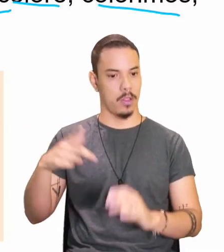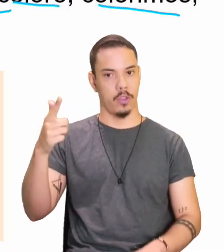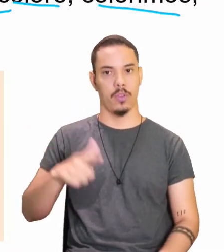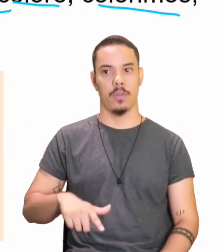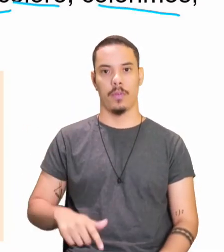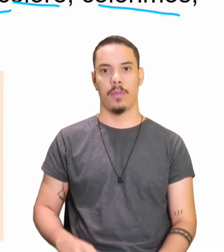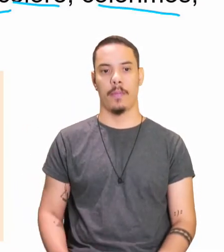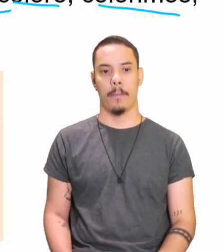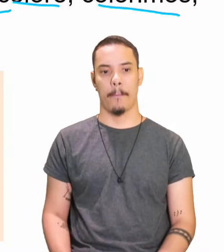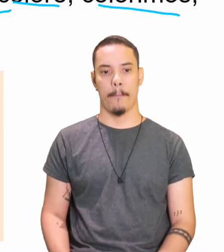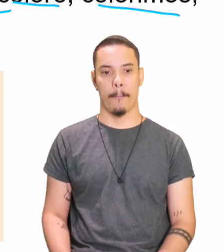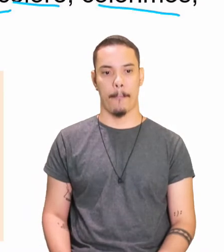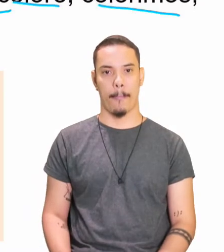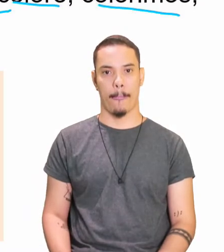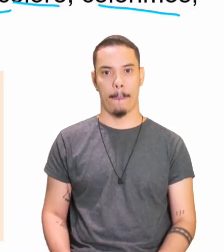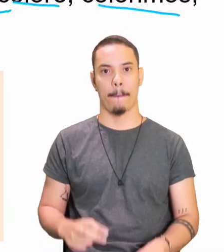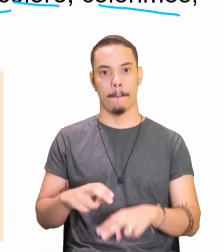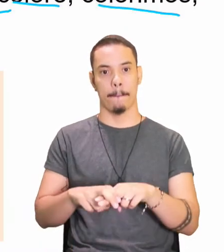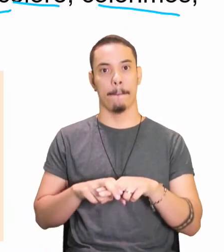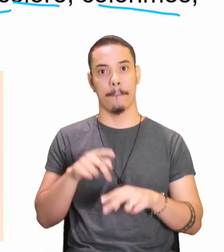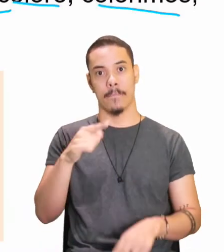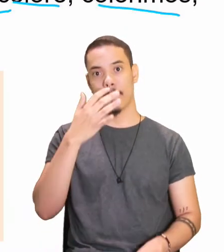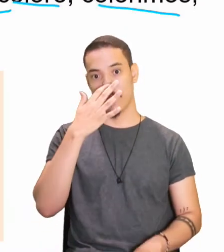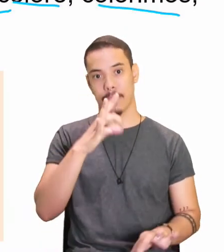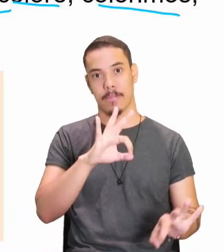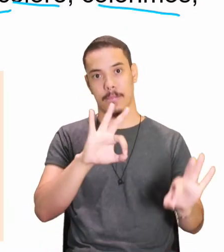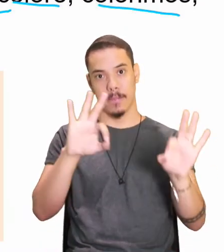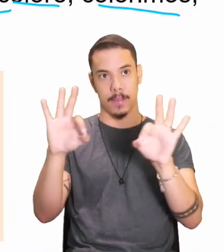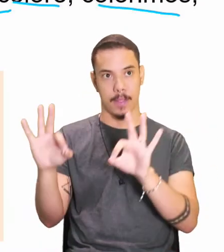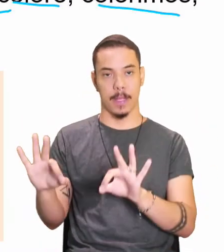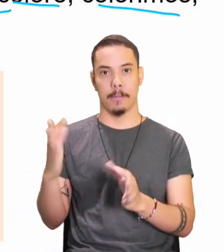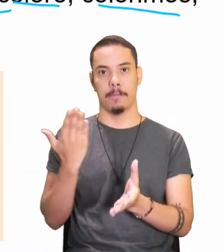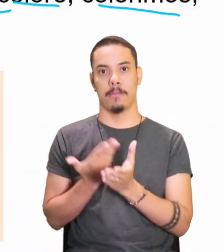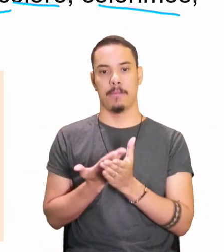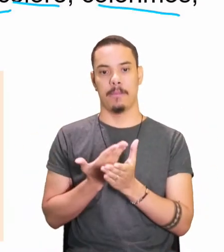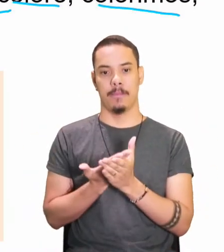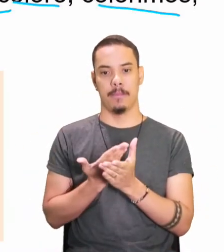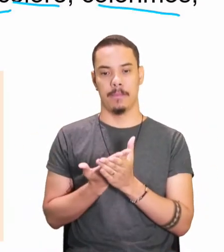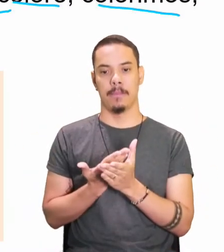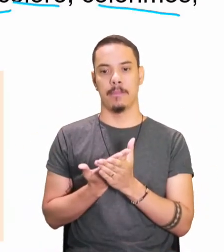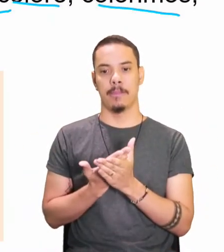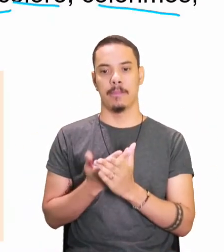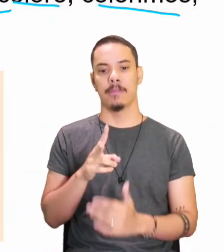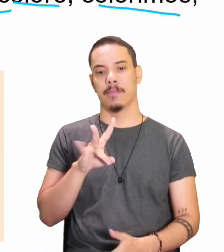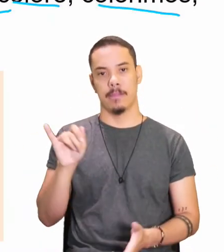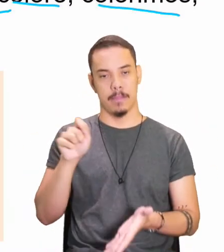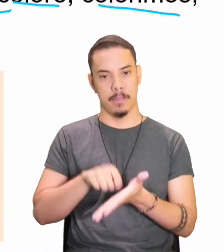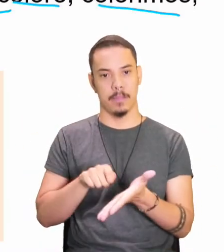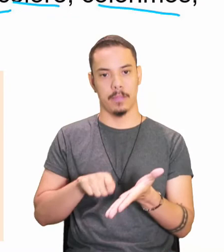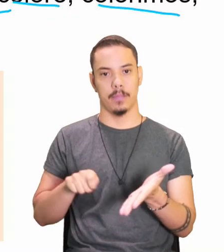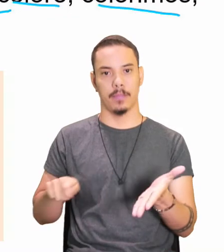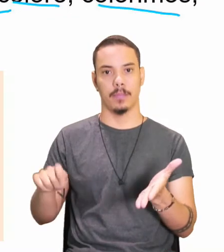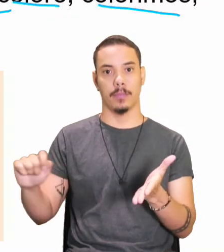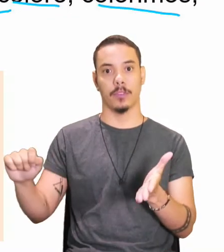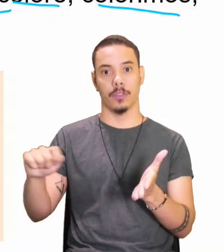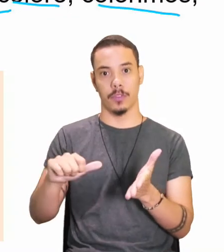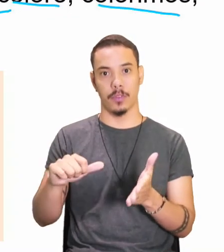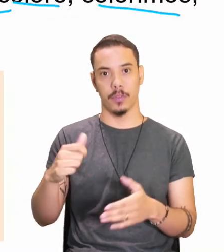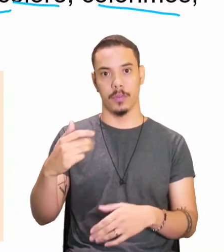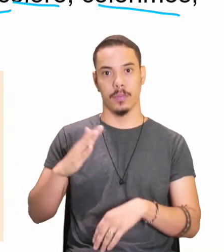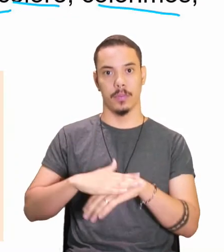Reveja, novamente, assista a esta aula, tá certo? E vai anotando os macetes,